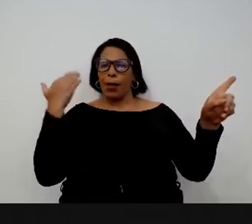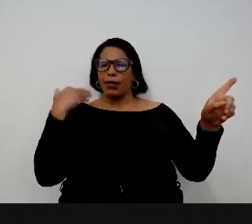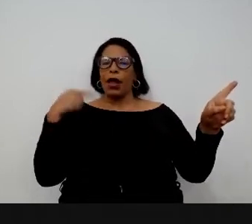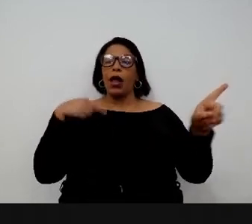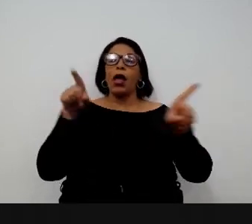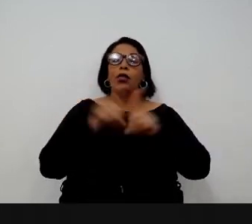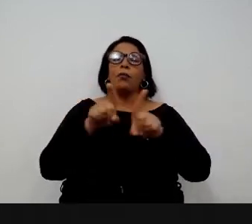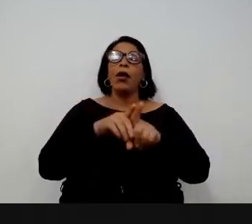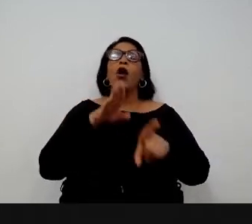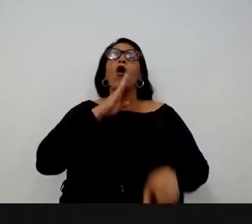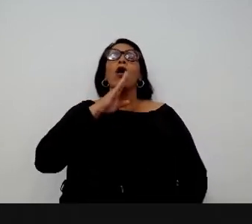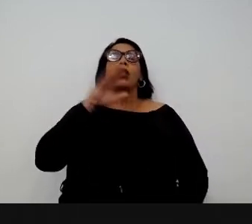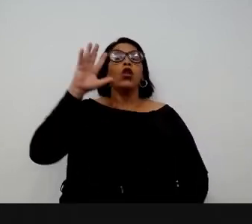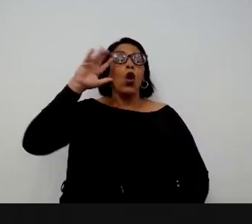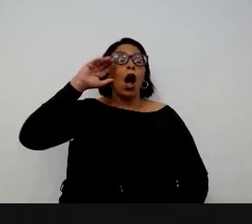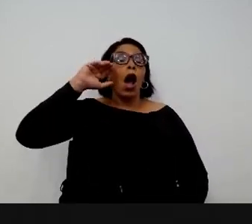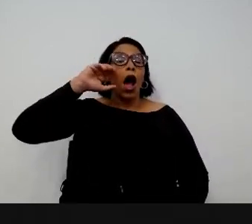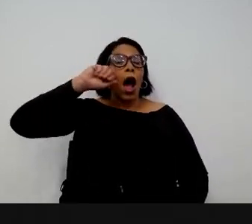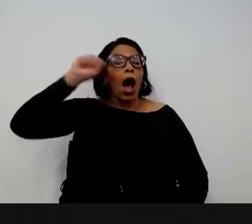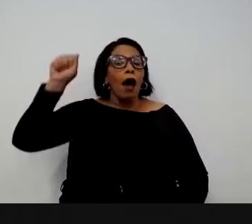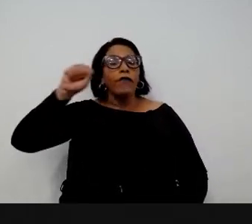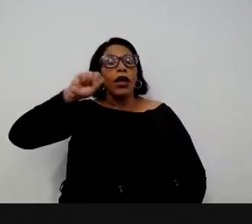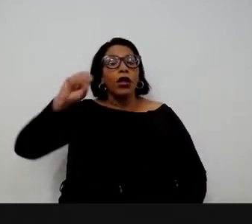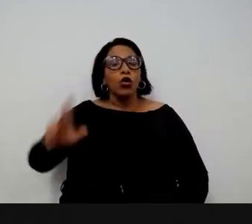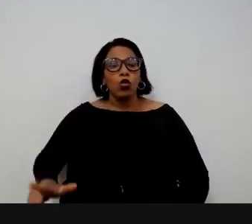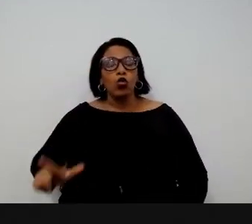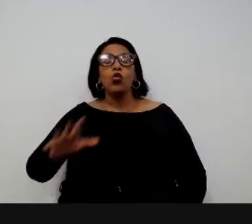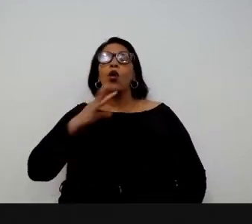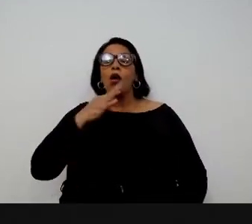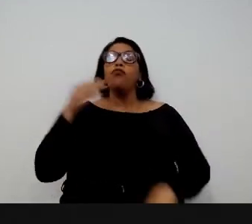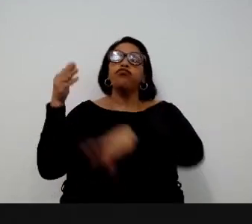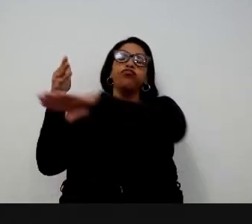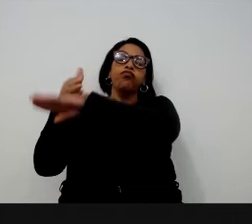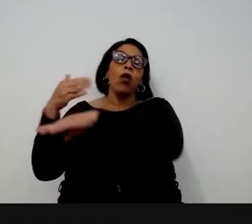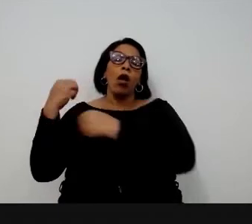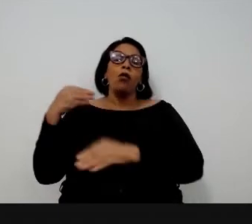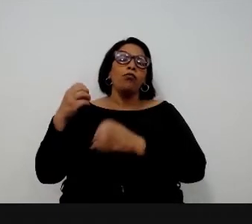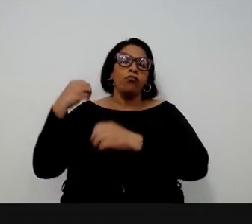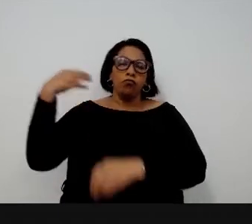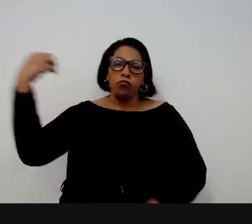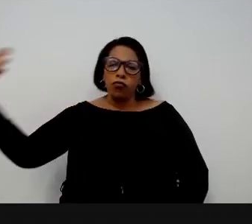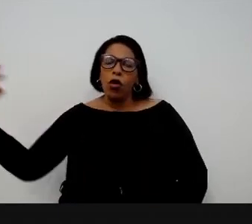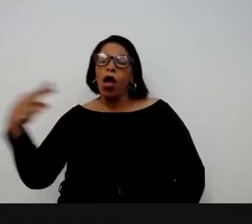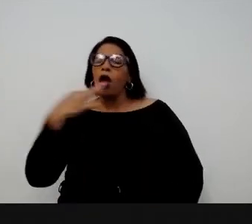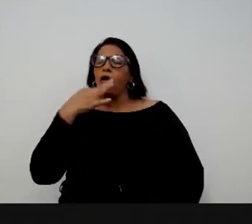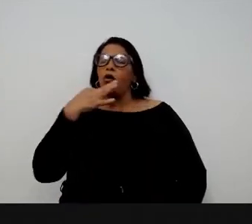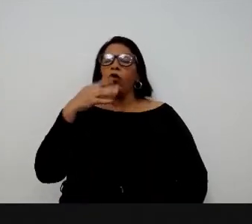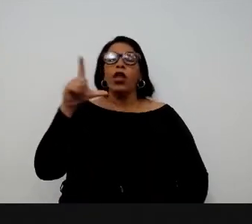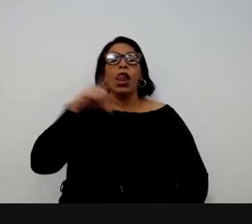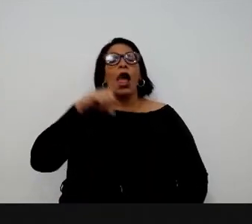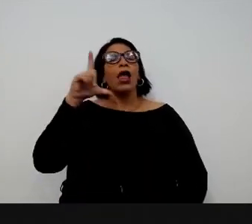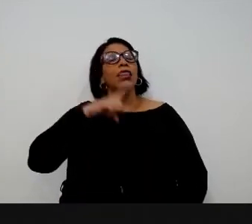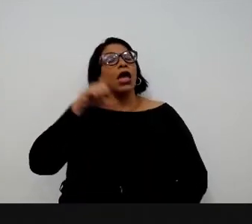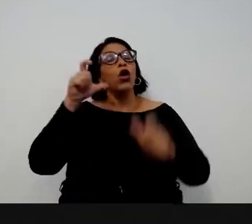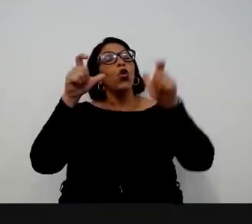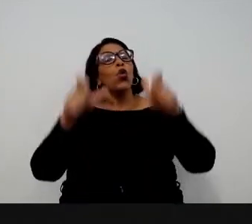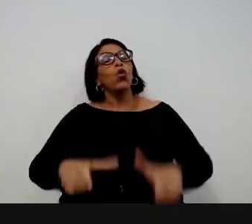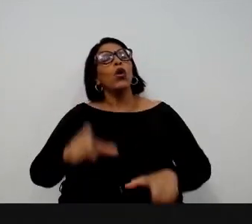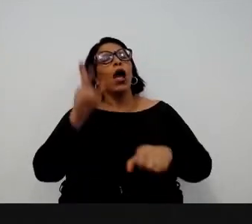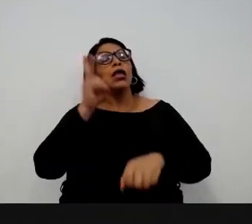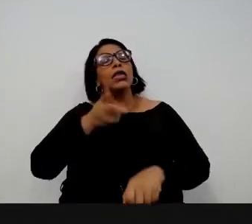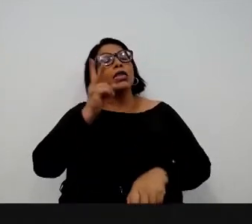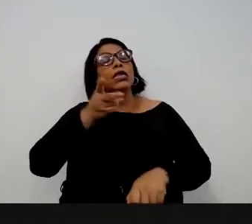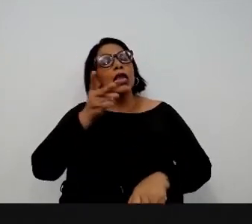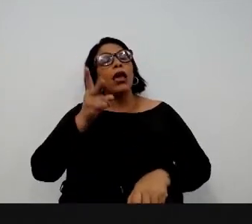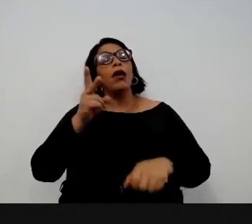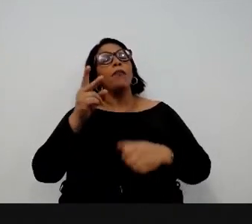da África do Sul, me lembrei que, uma vez, eu fui conhecer alguns partidos sul-africanos e lá eles têm um call center permanente, que o partido